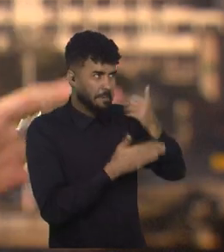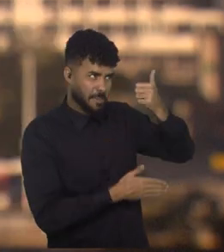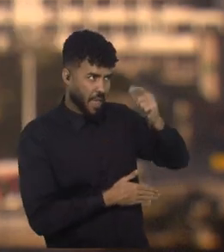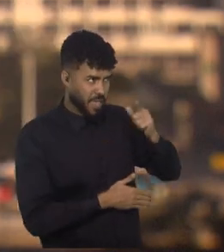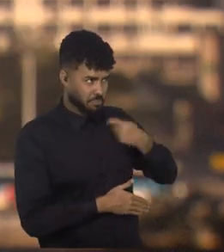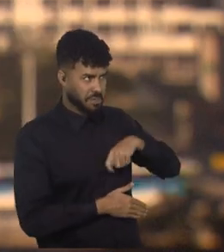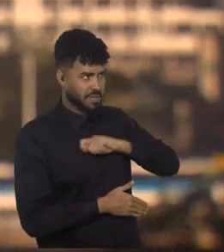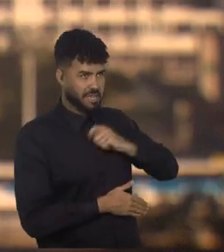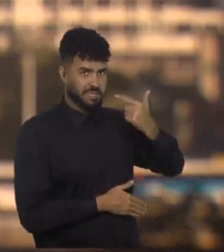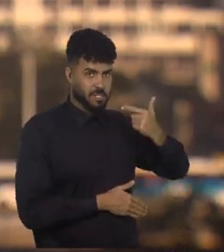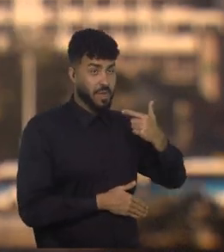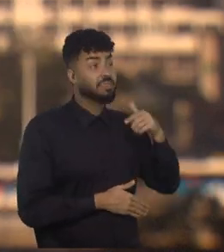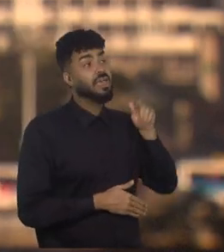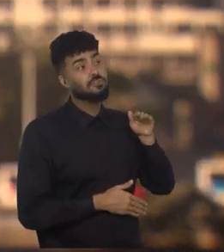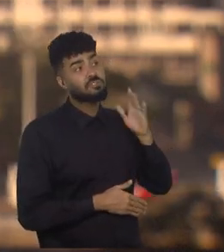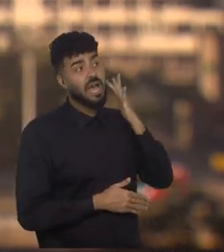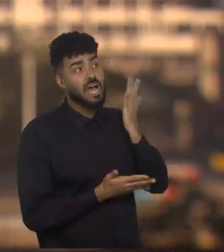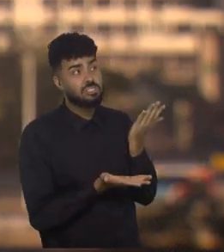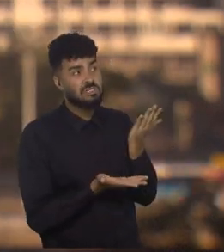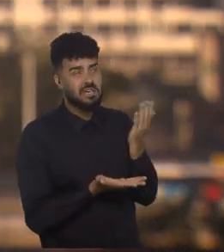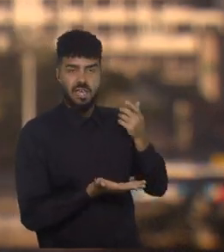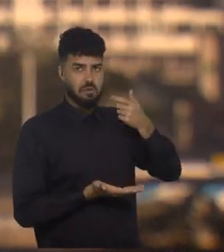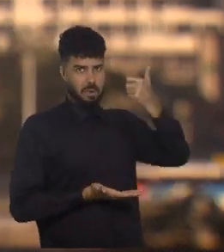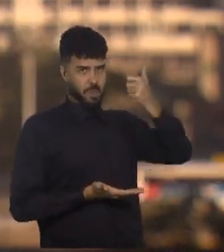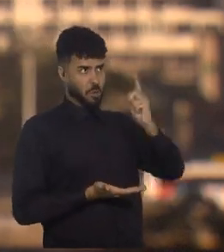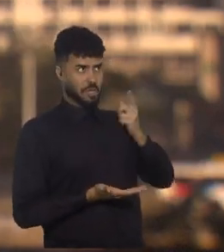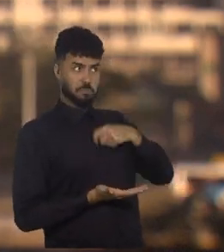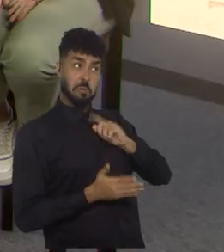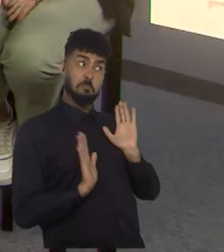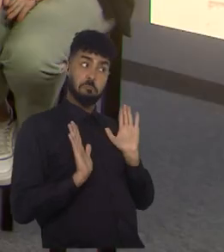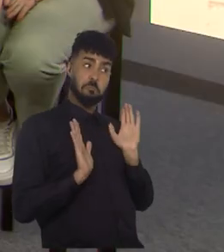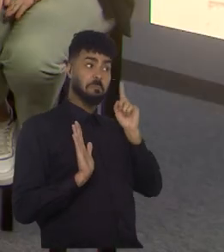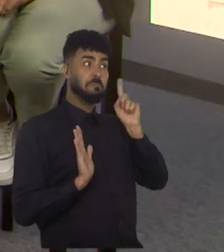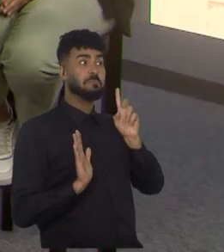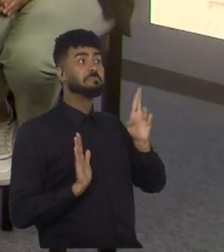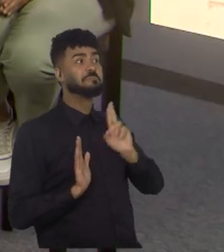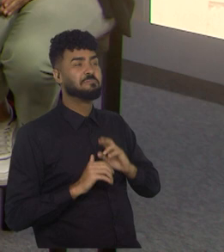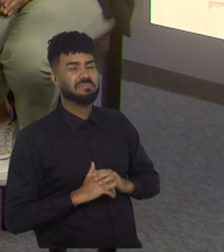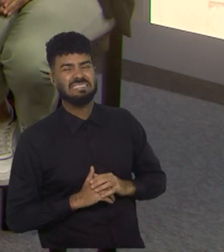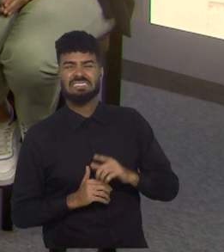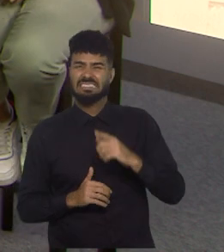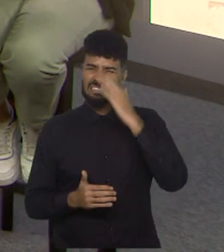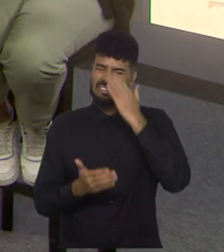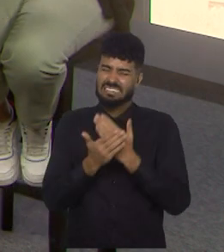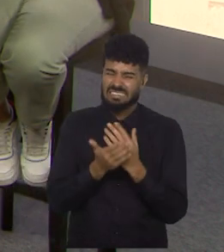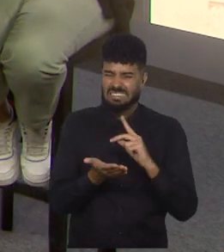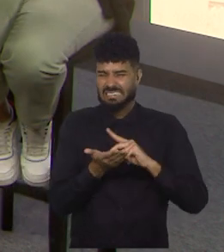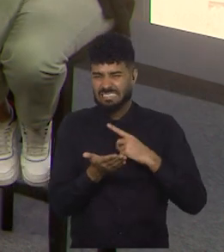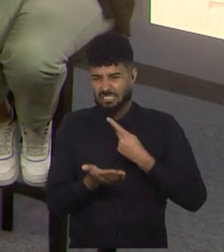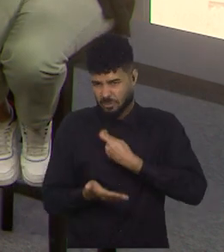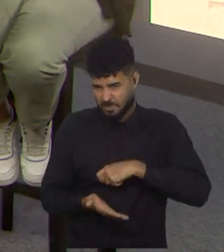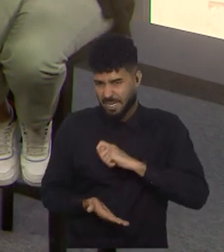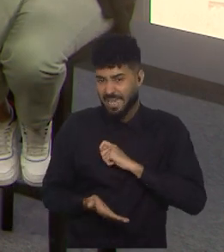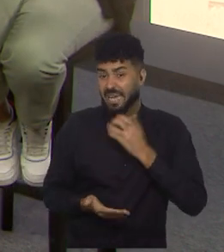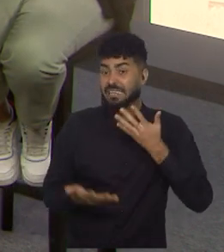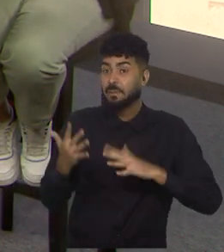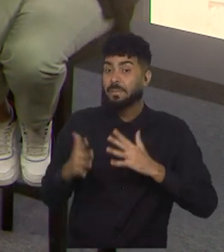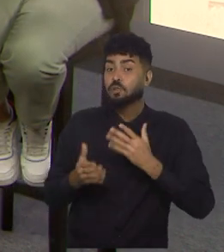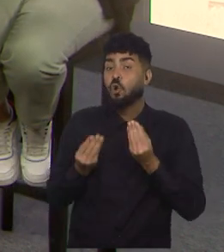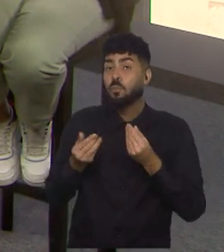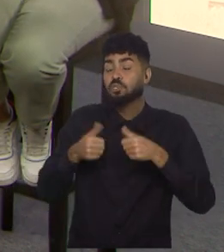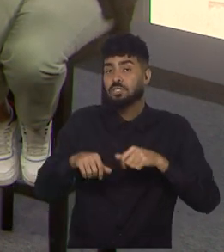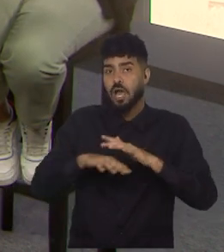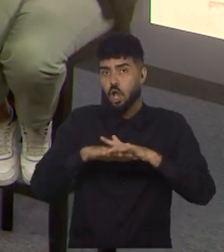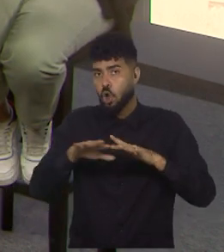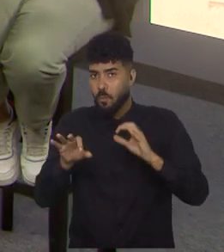e aí segundo vem quem? Ou no Espanha não está na frente, não sei. Pois é, né? A Espanha depende ali de como é que vai vir, vai